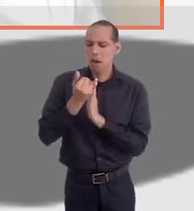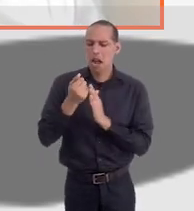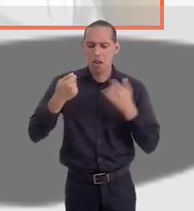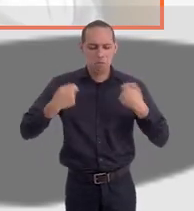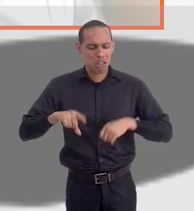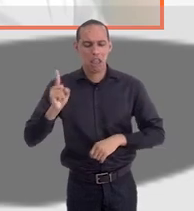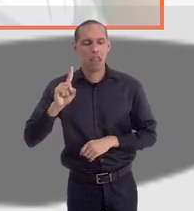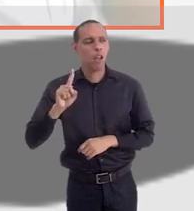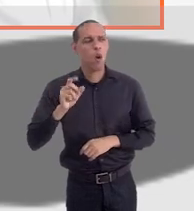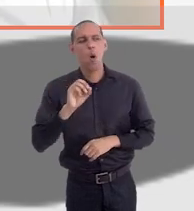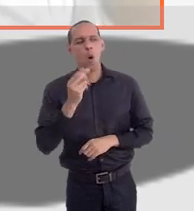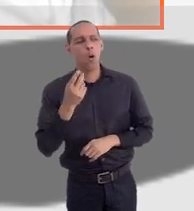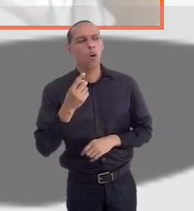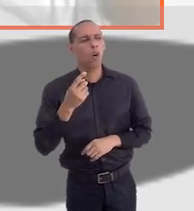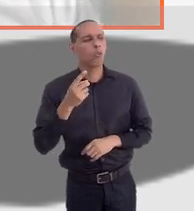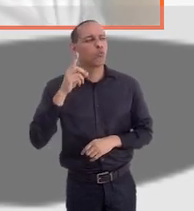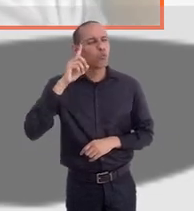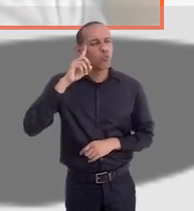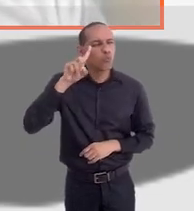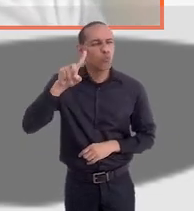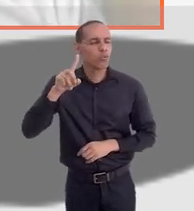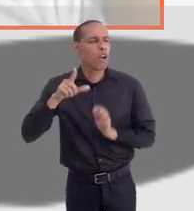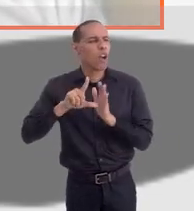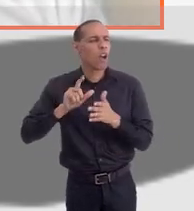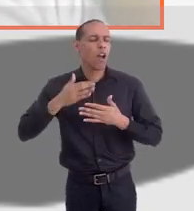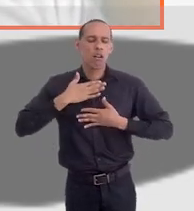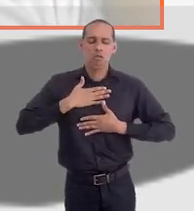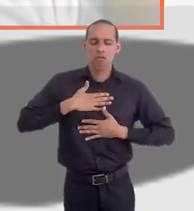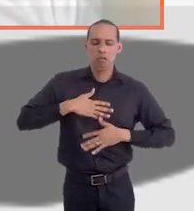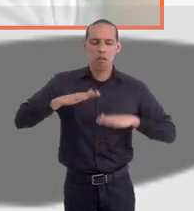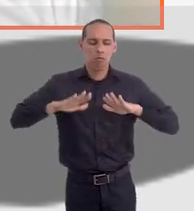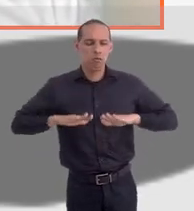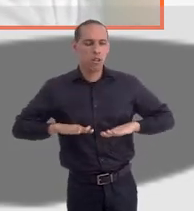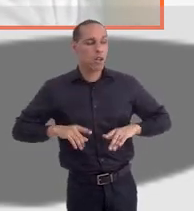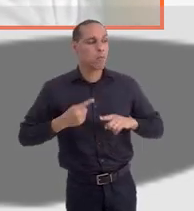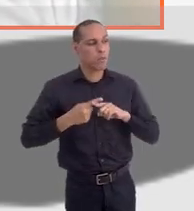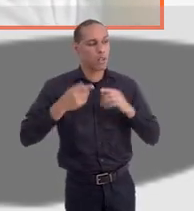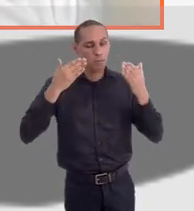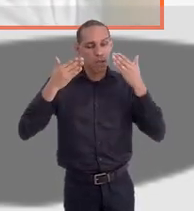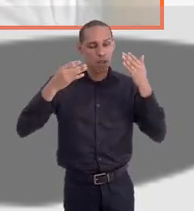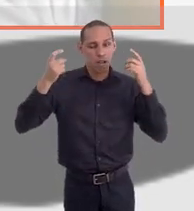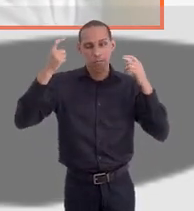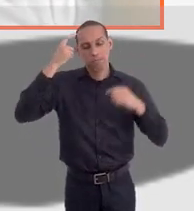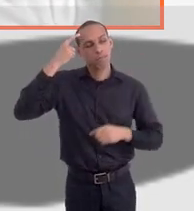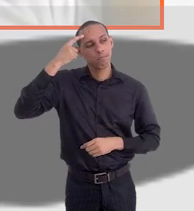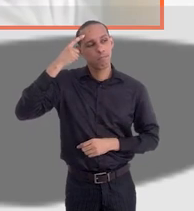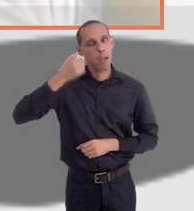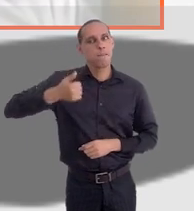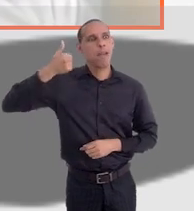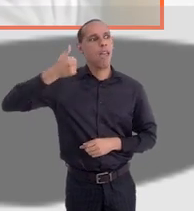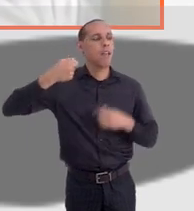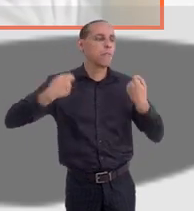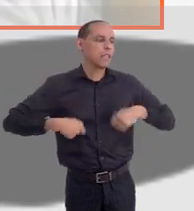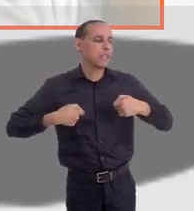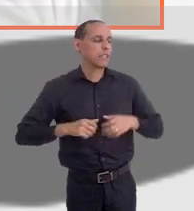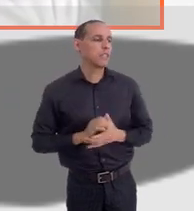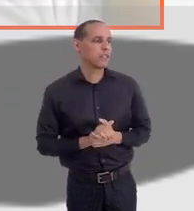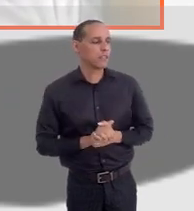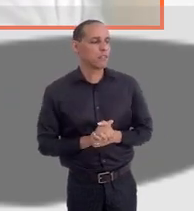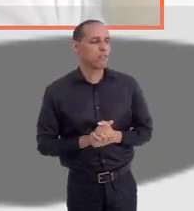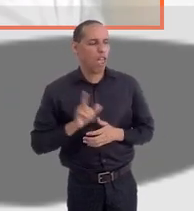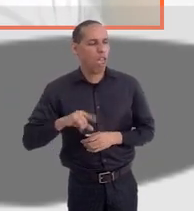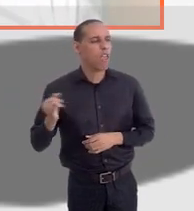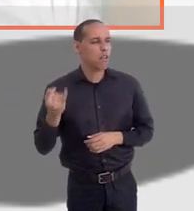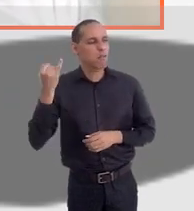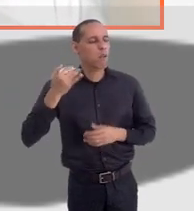ou um dia antes já foi, já deu o que deu, vamos relaxar, porque o psicológico, a gente tem que reforçar que é importantíssimo nesse